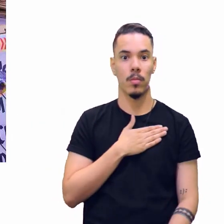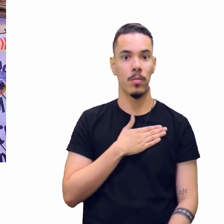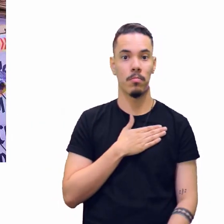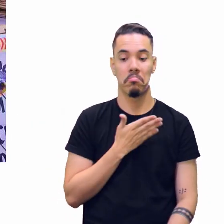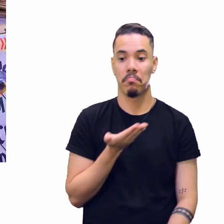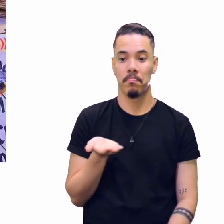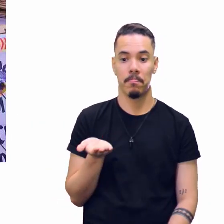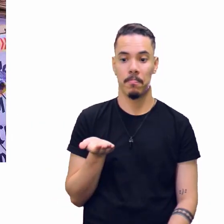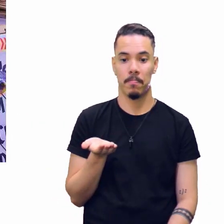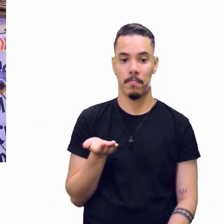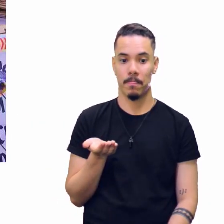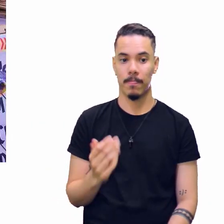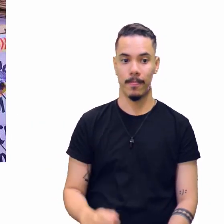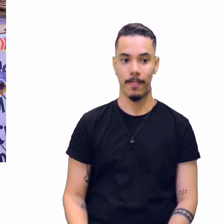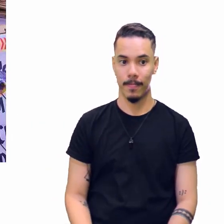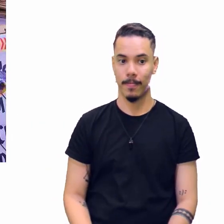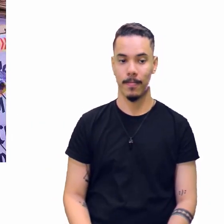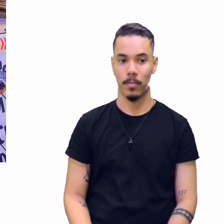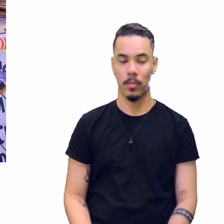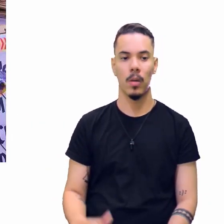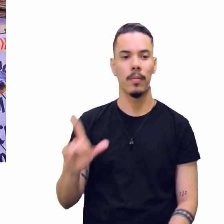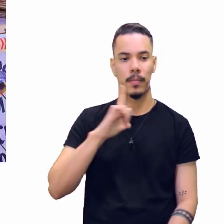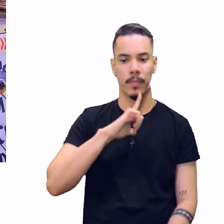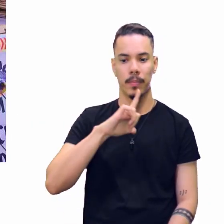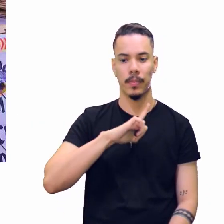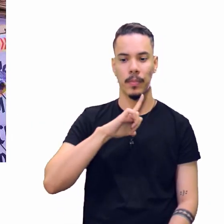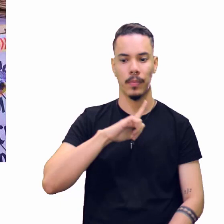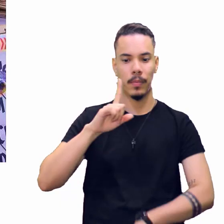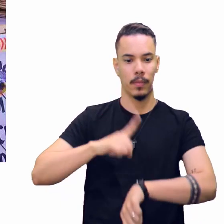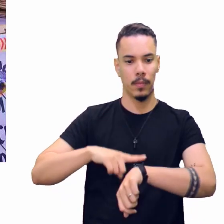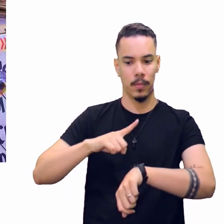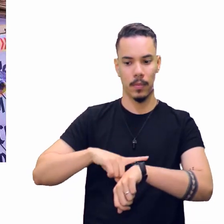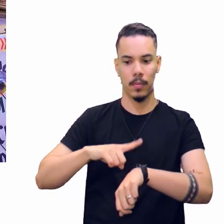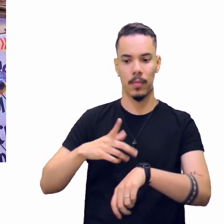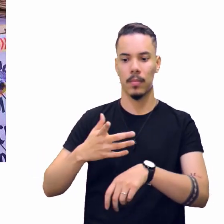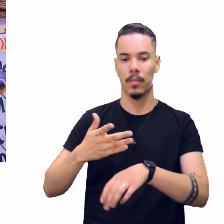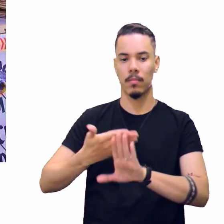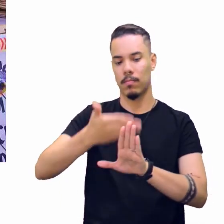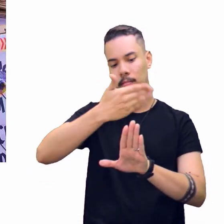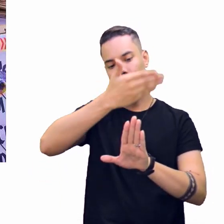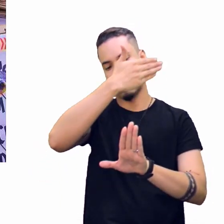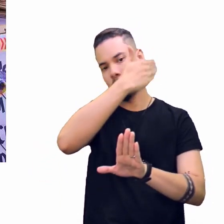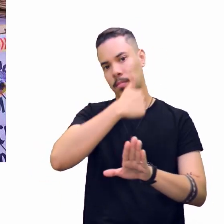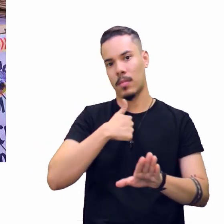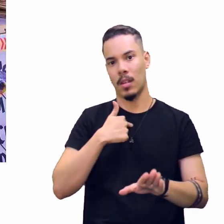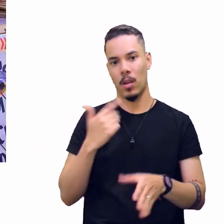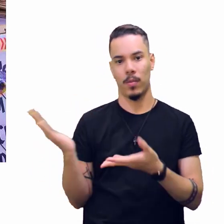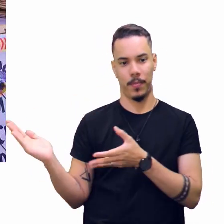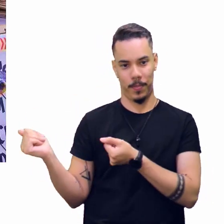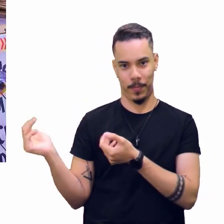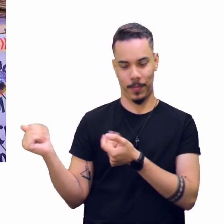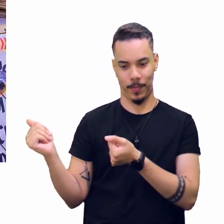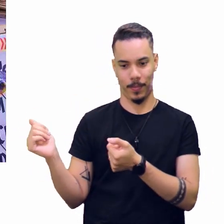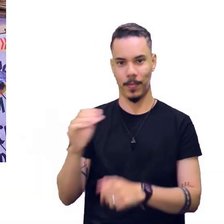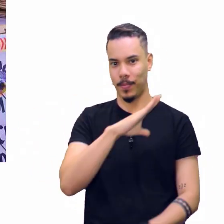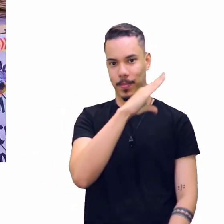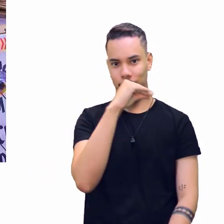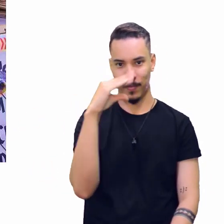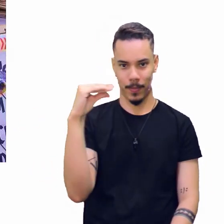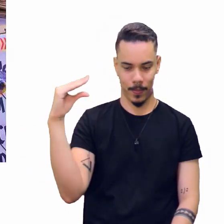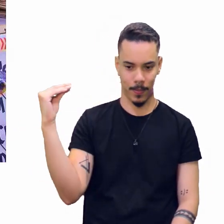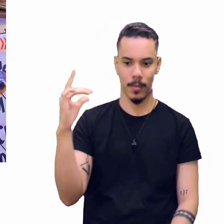Aí você vai, ele vai, num tempo que, lá da minha adolescência, tinha várias